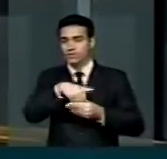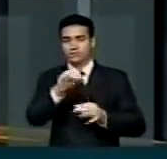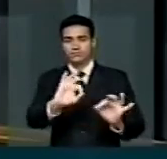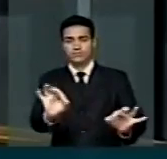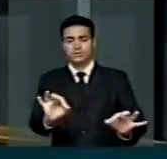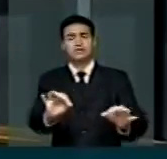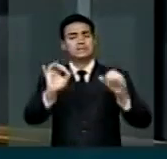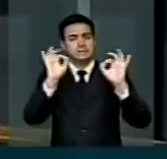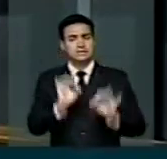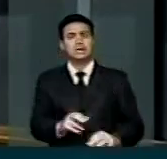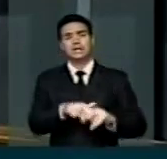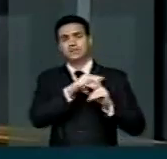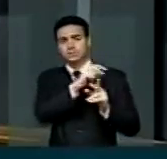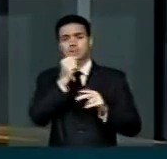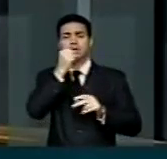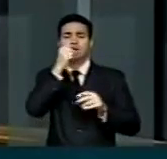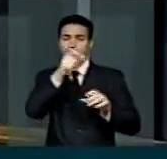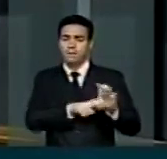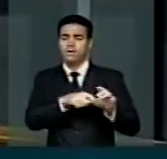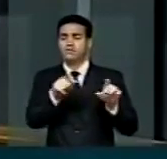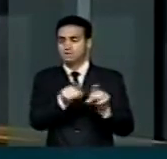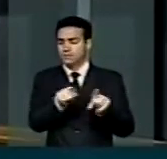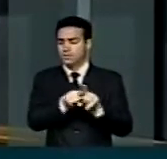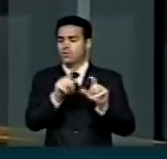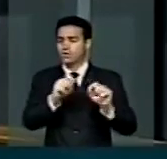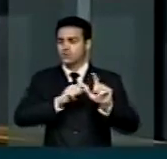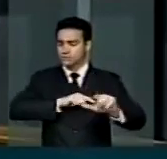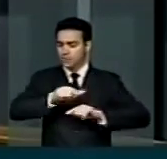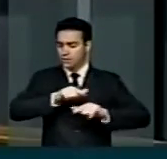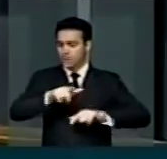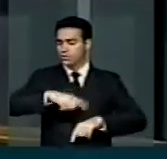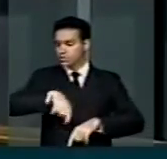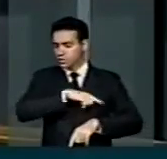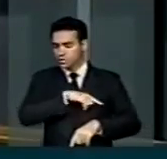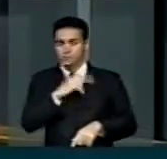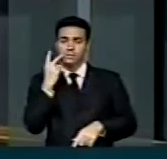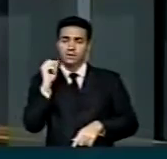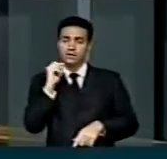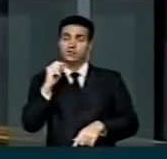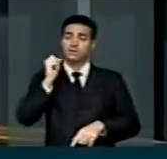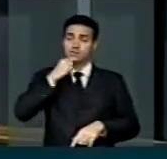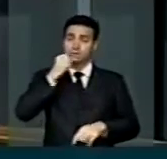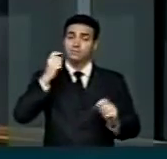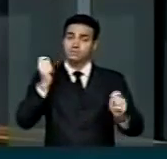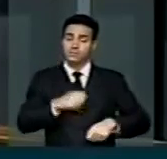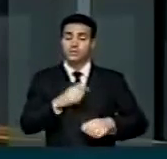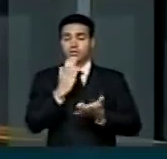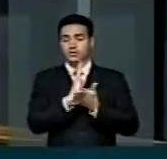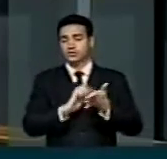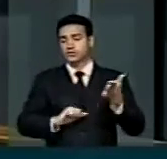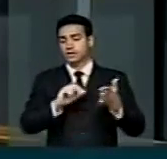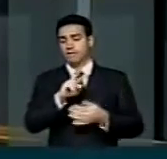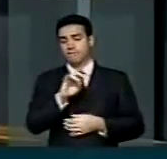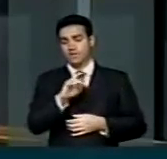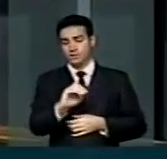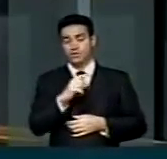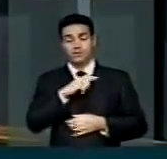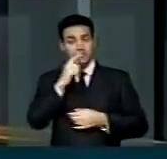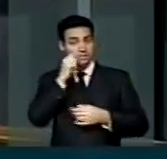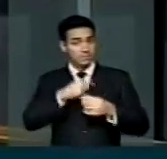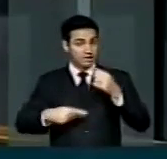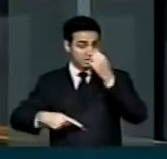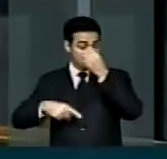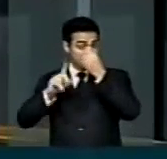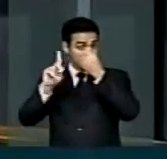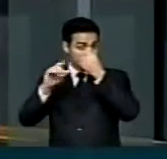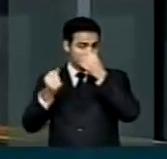certeza o Senado depende também de um trabalho nosso para que o Senado possa derrubar esse veto. A presidenta da